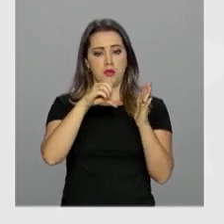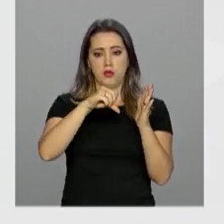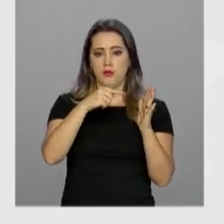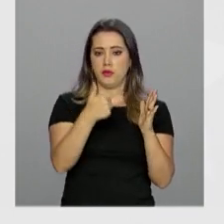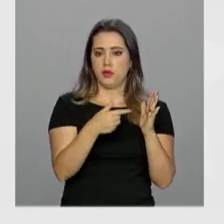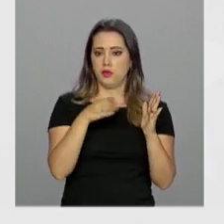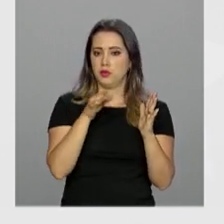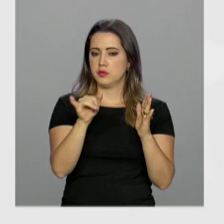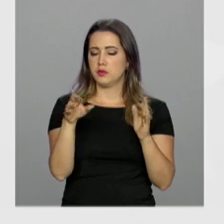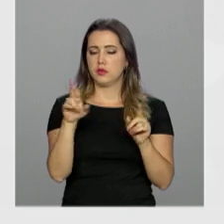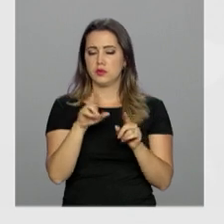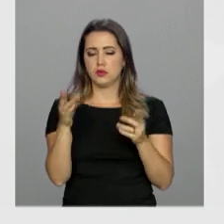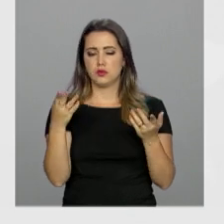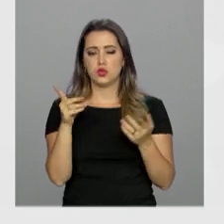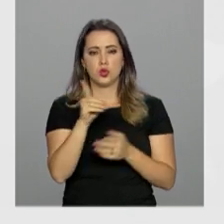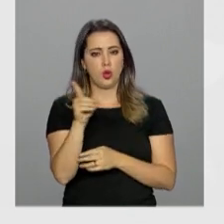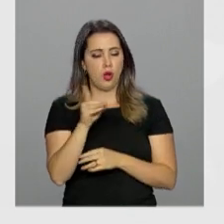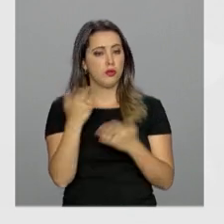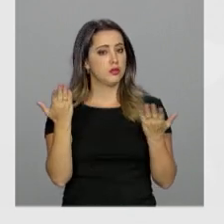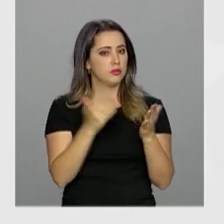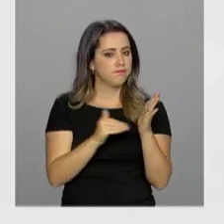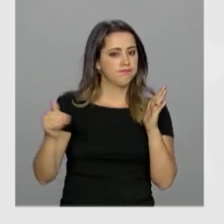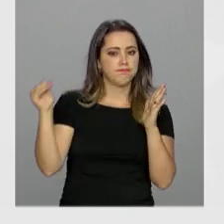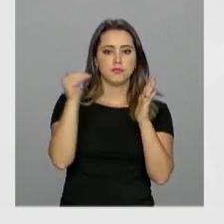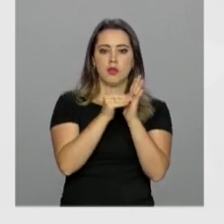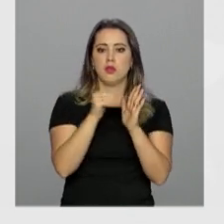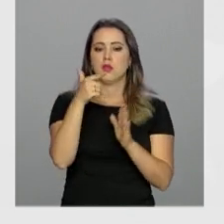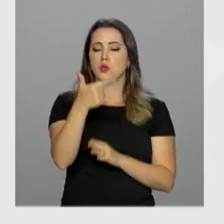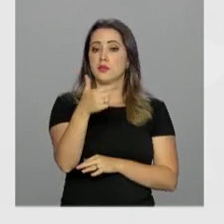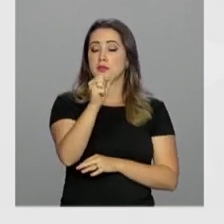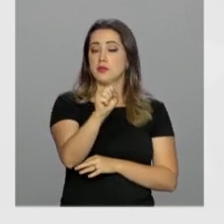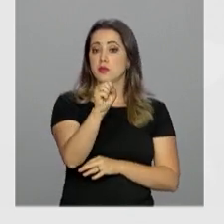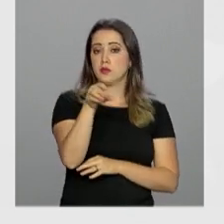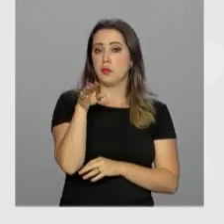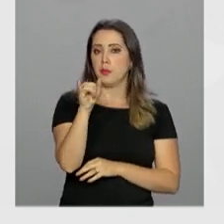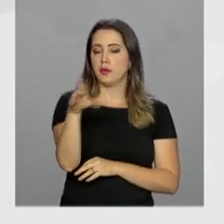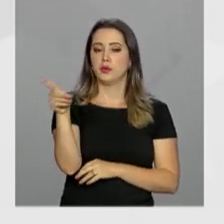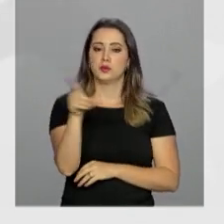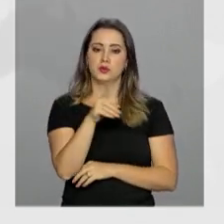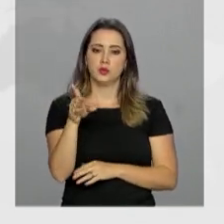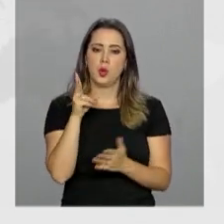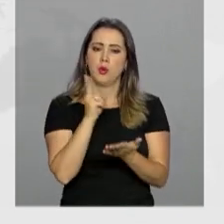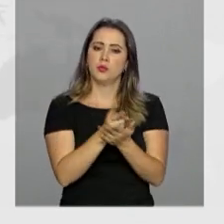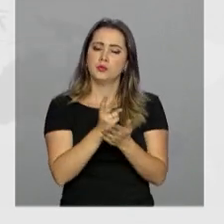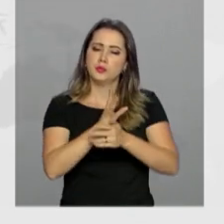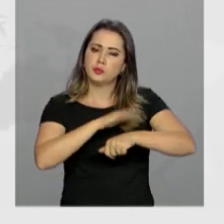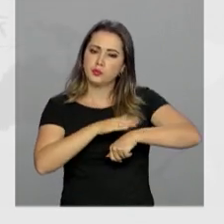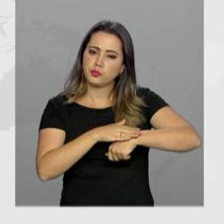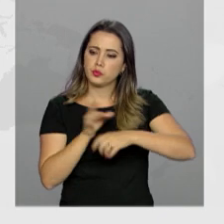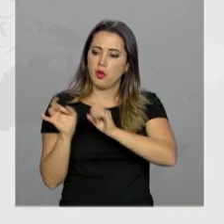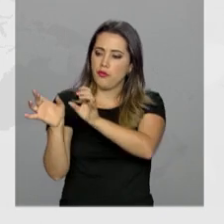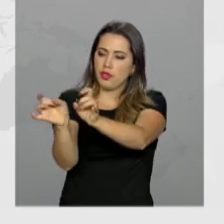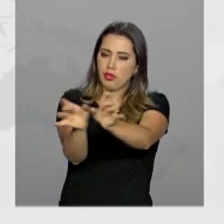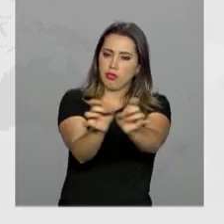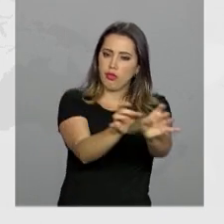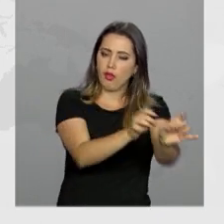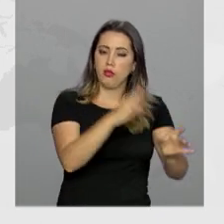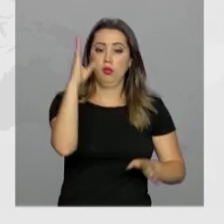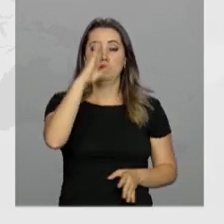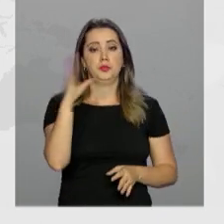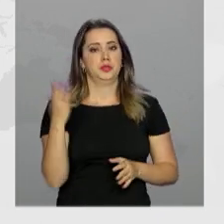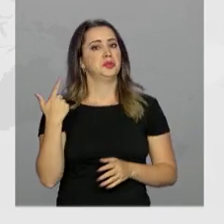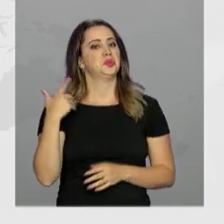dólares para 288 bilhões de dólares. No mesmo período, o comércio do Brasil com os demais BRICS